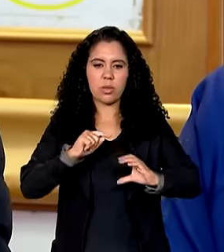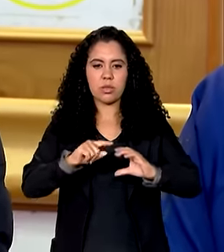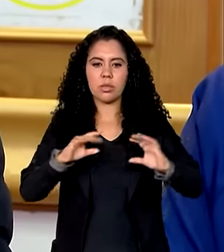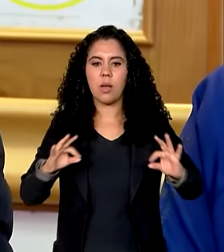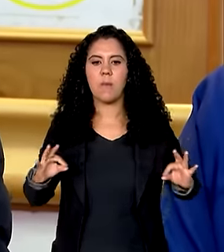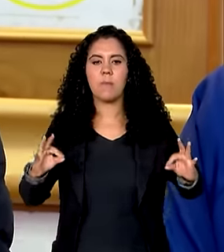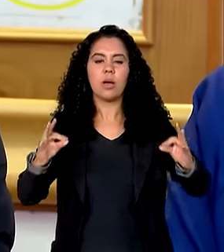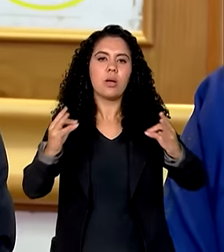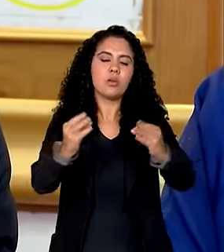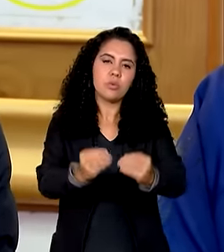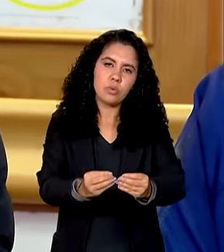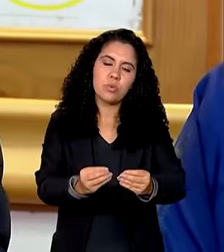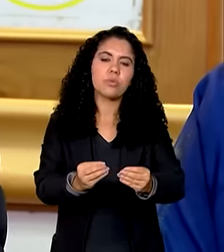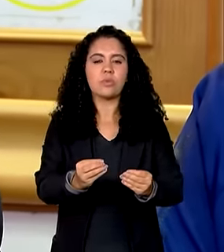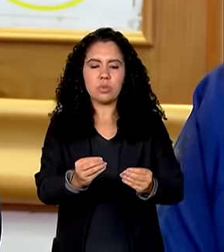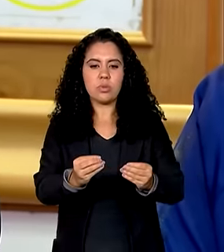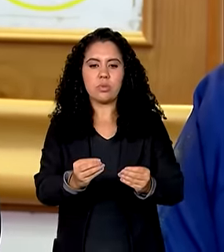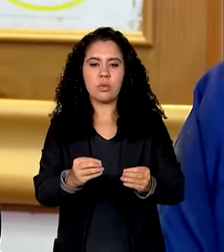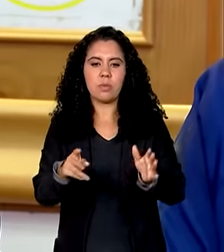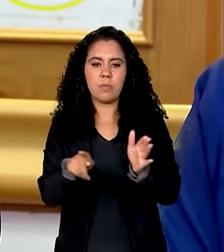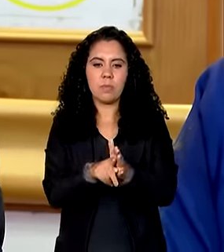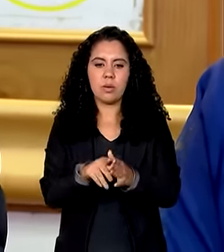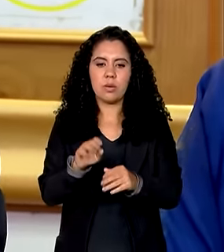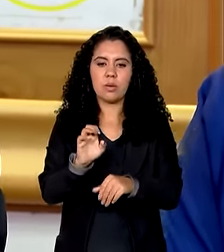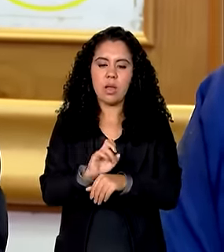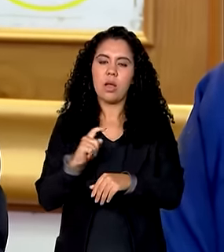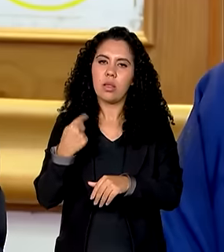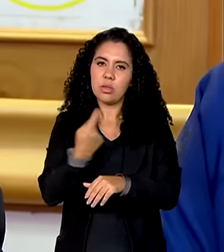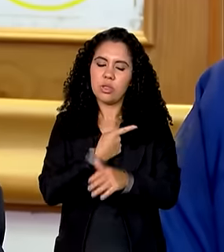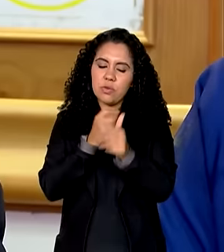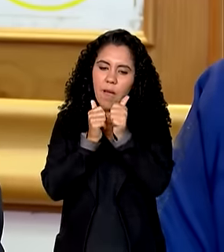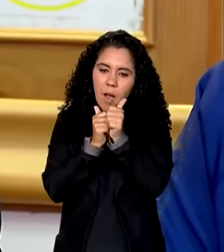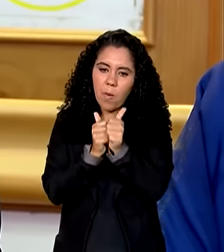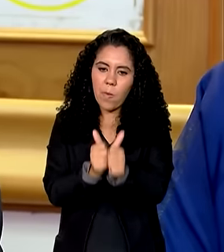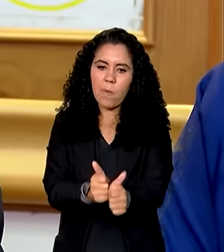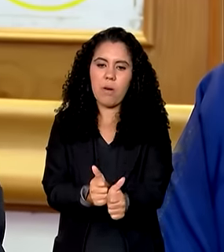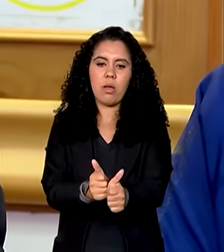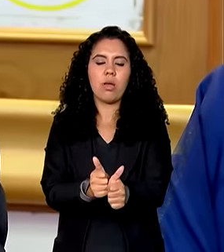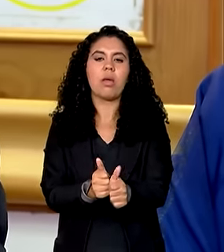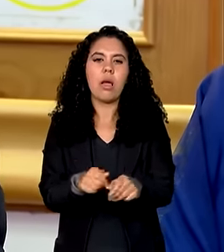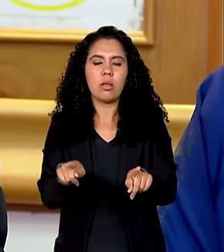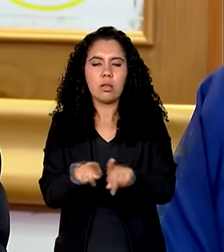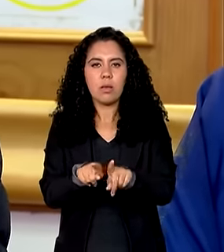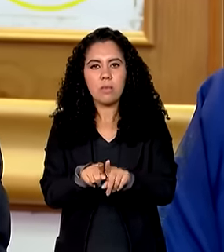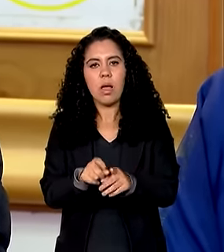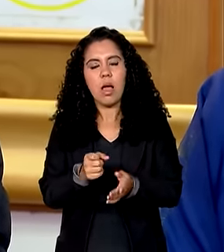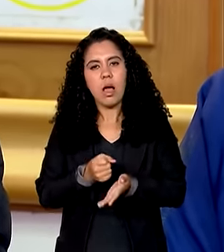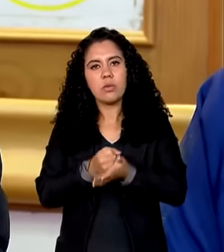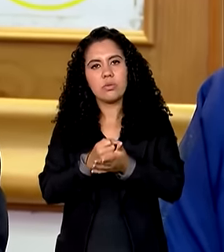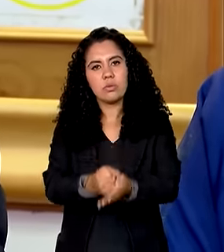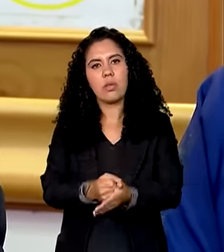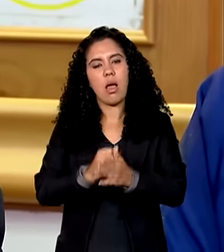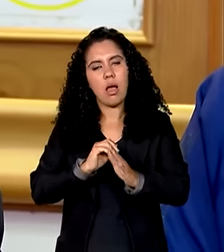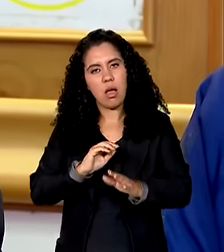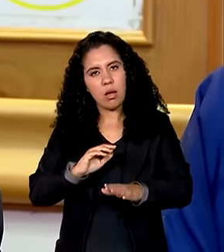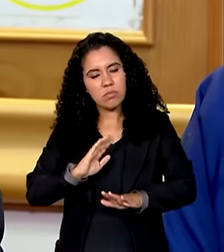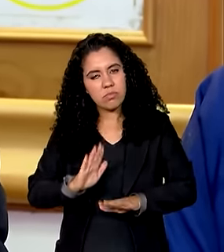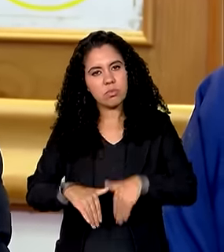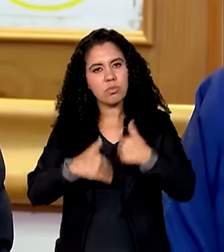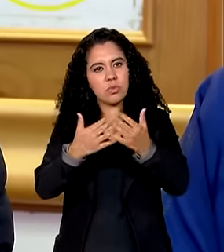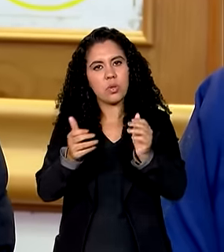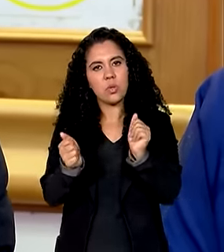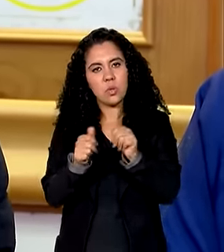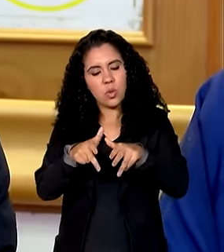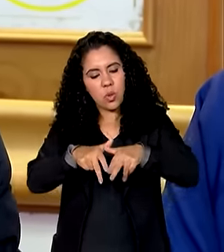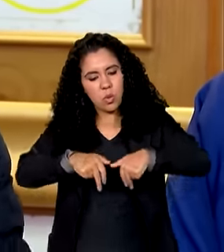toda a cadeia produtiva hoje de um estado e nós vamos estar acompanhando isso de perto e ajudando a reerguer ao lado de mãos dadas todos juntos